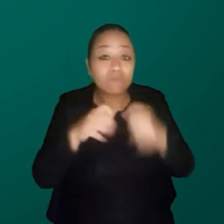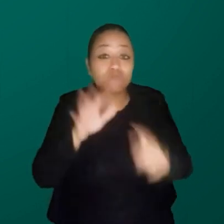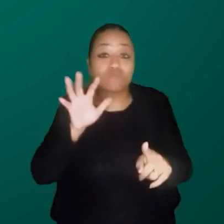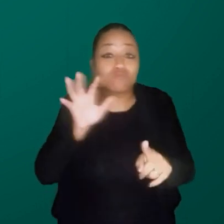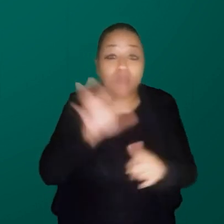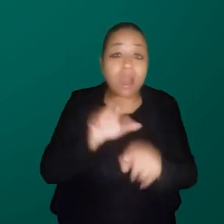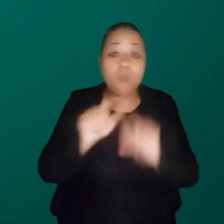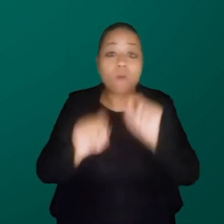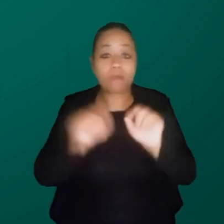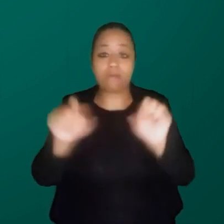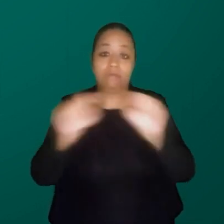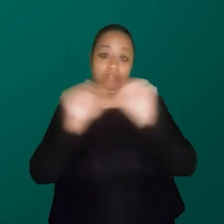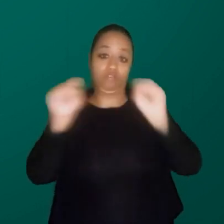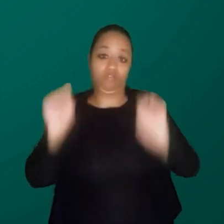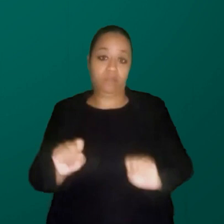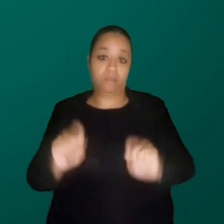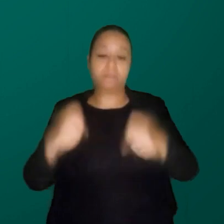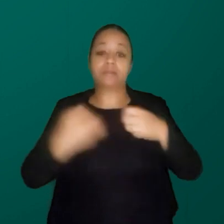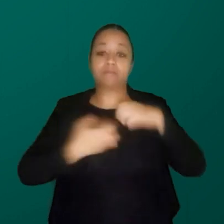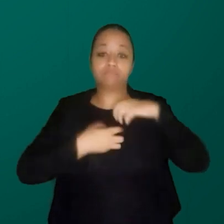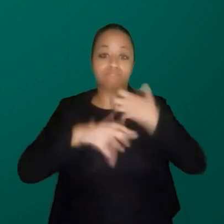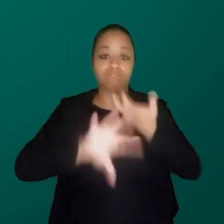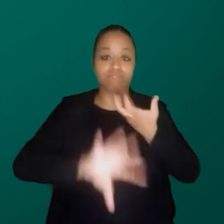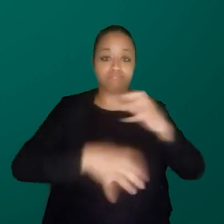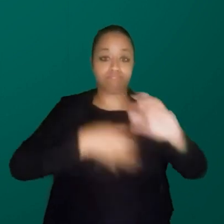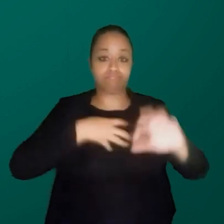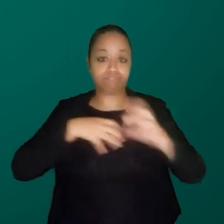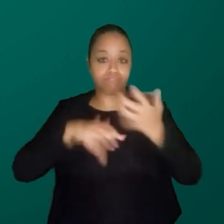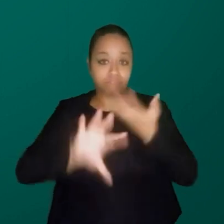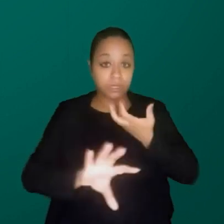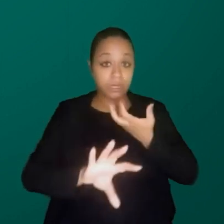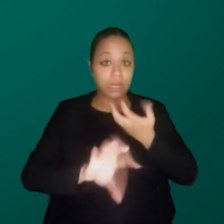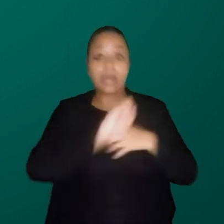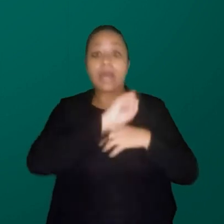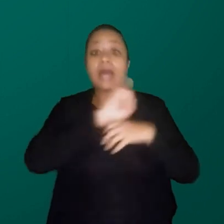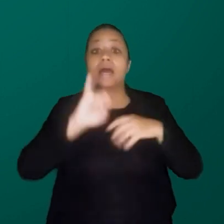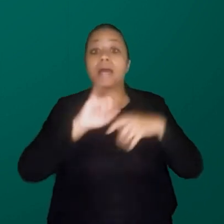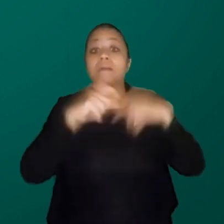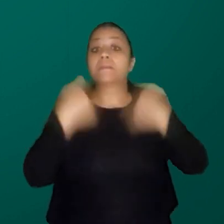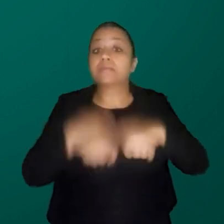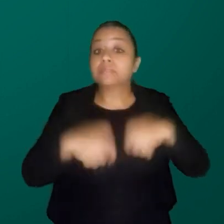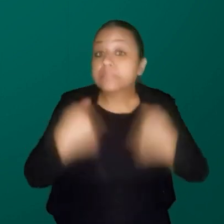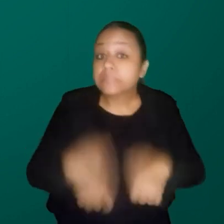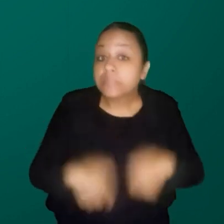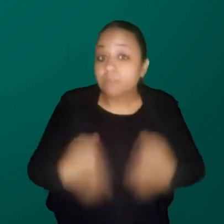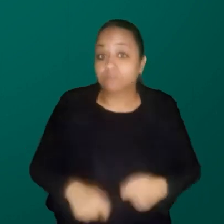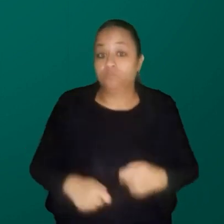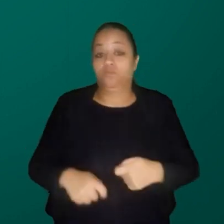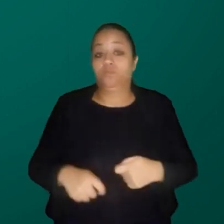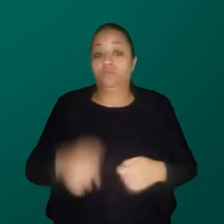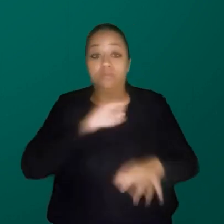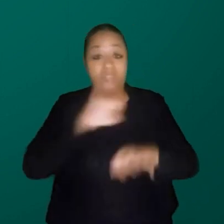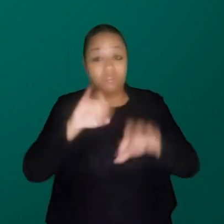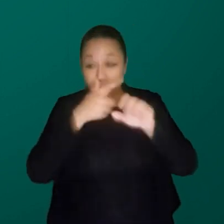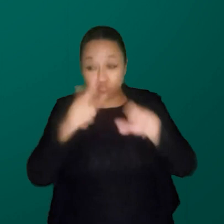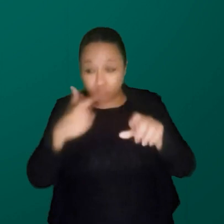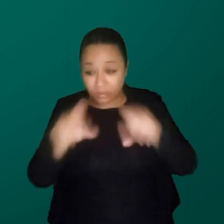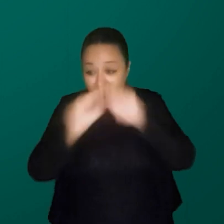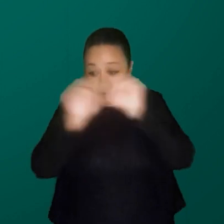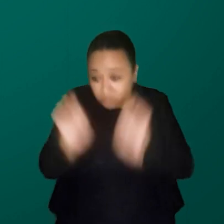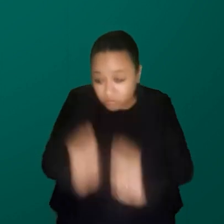com empatia, que é o meu quarto E. Se a gente não conseguir ter um sistema que